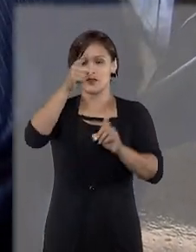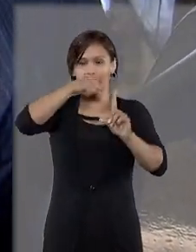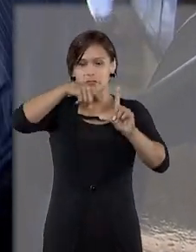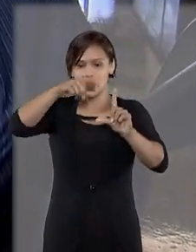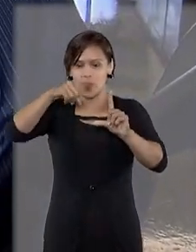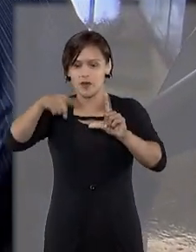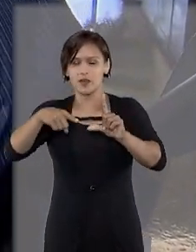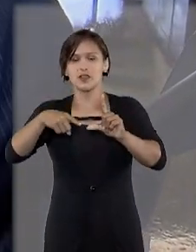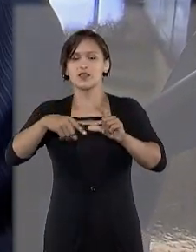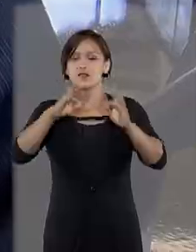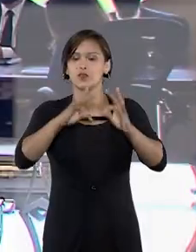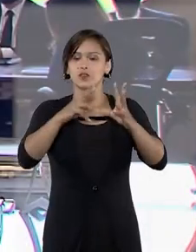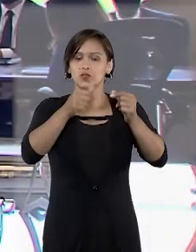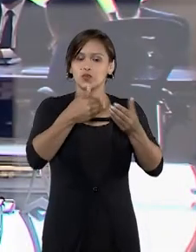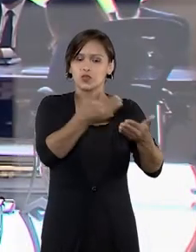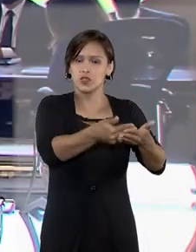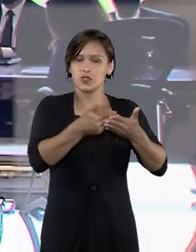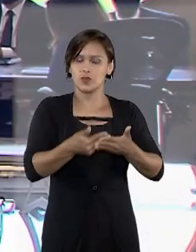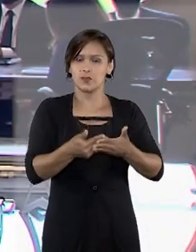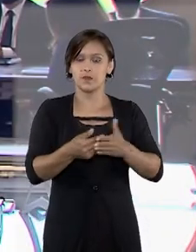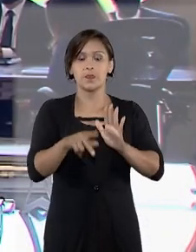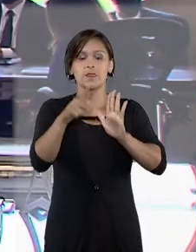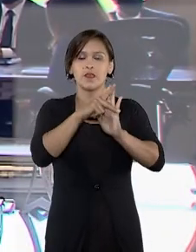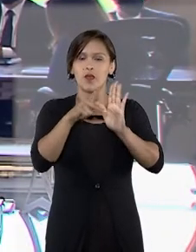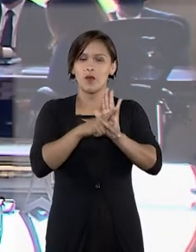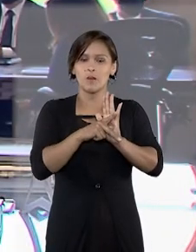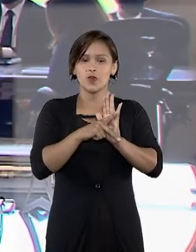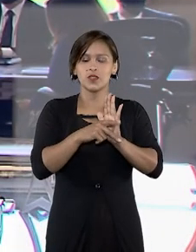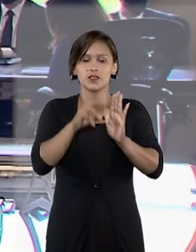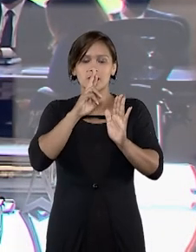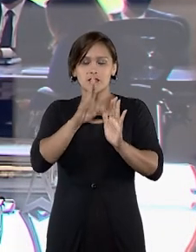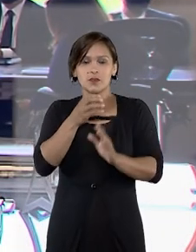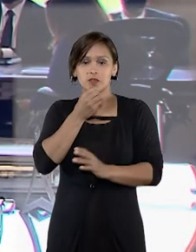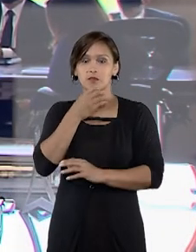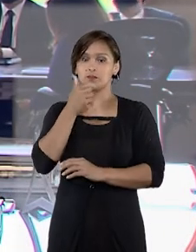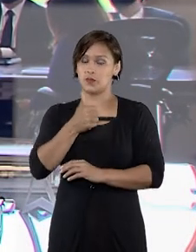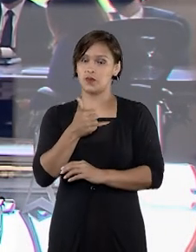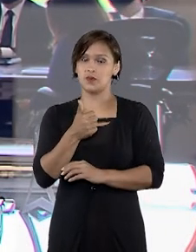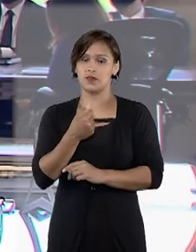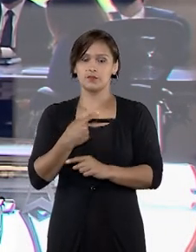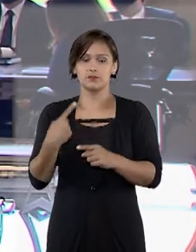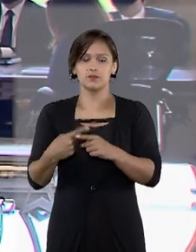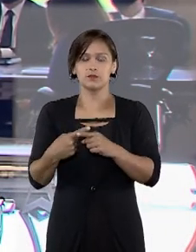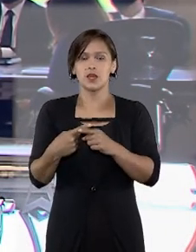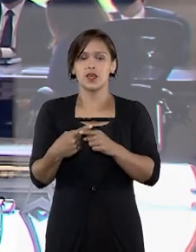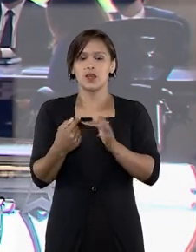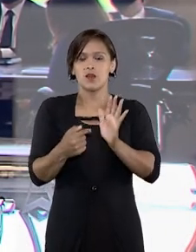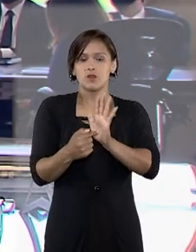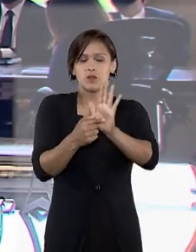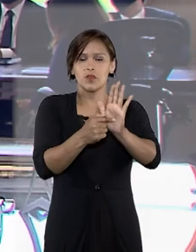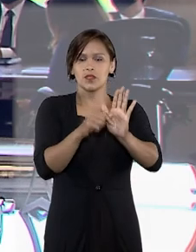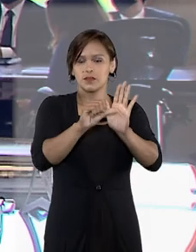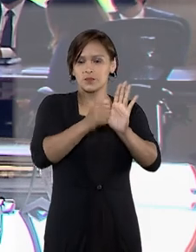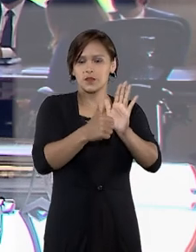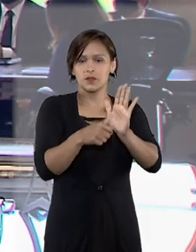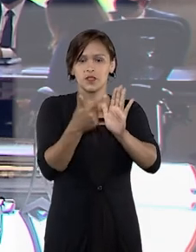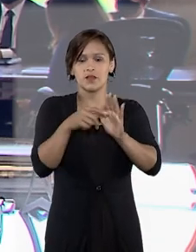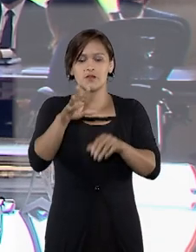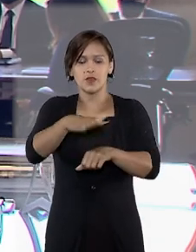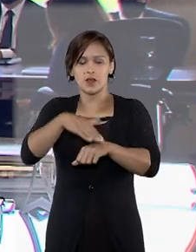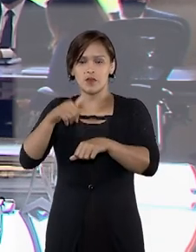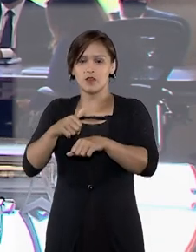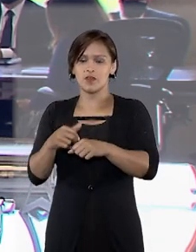com relação a esse questionamento. E o projeto tem tido resultados efetivos. Uma das reivindicações do primeiro Fale com o Presidente foi a